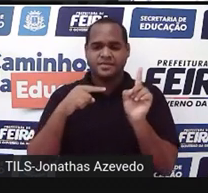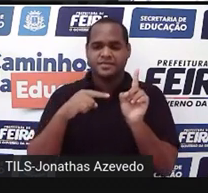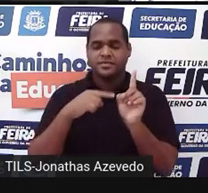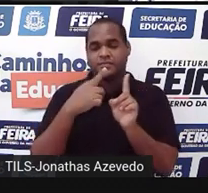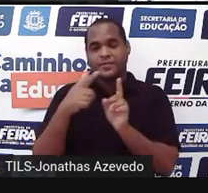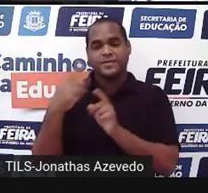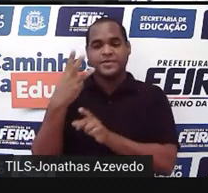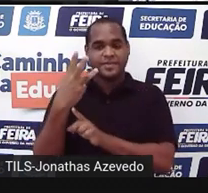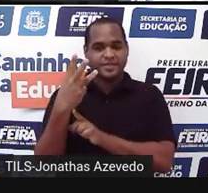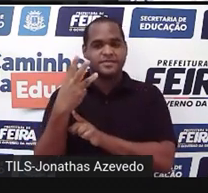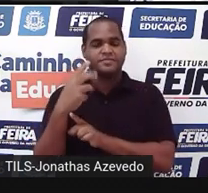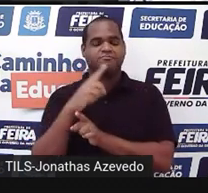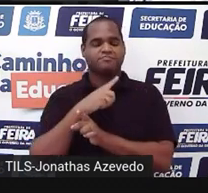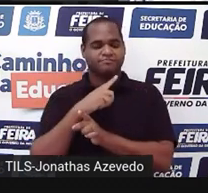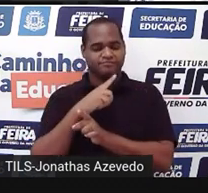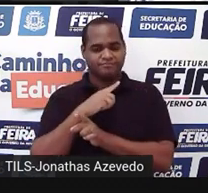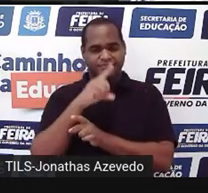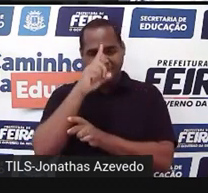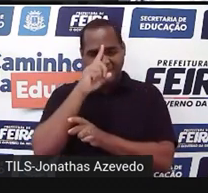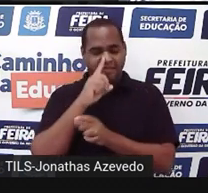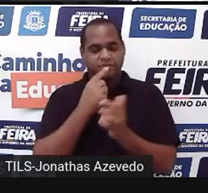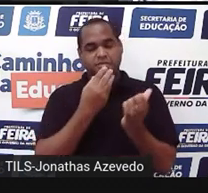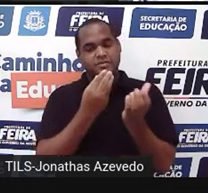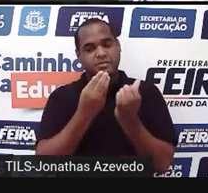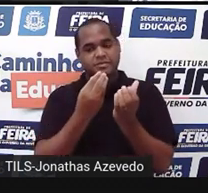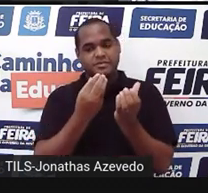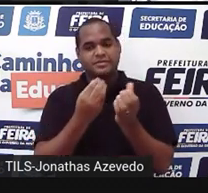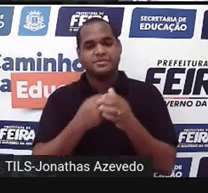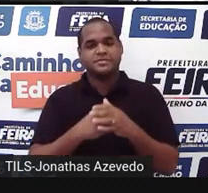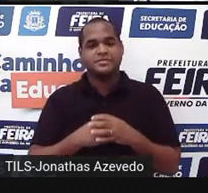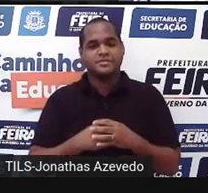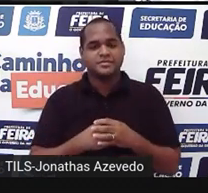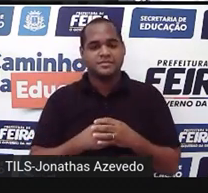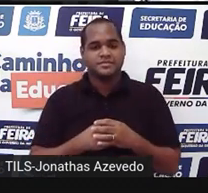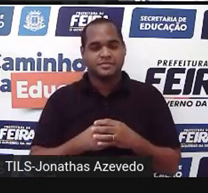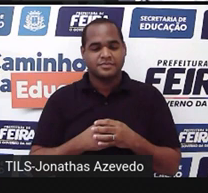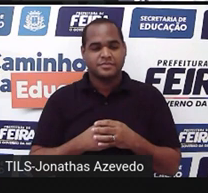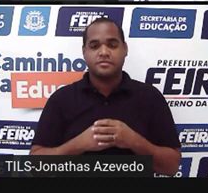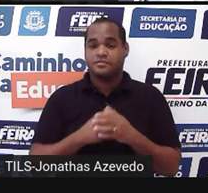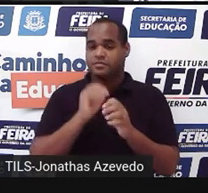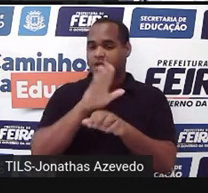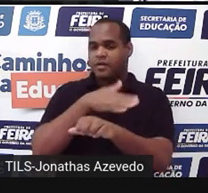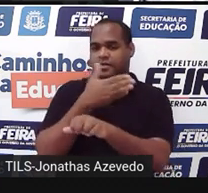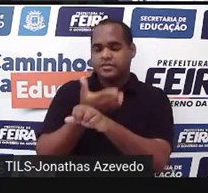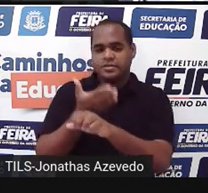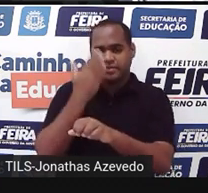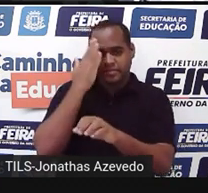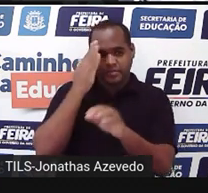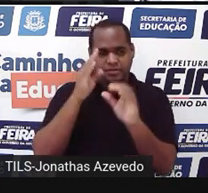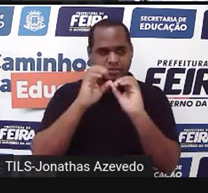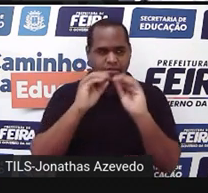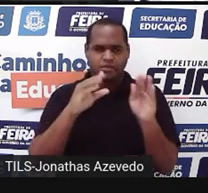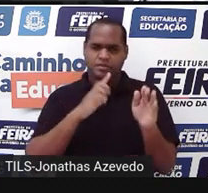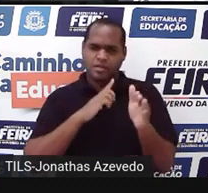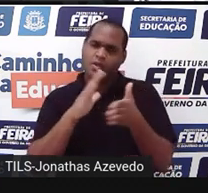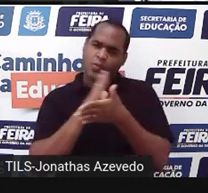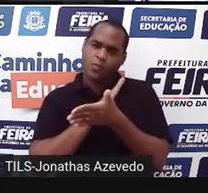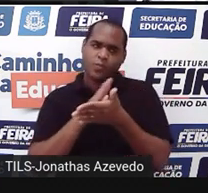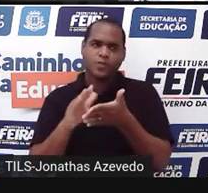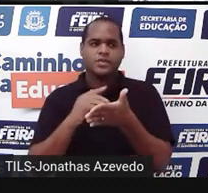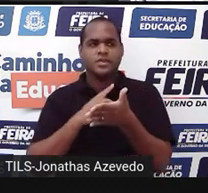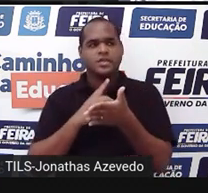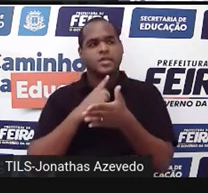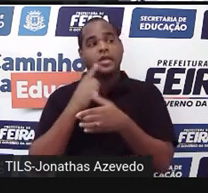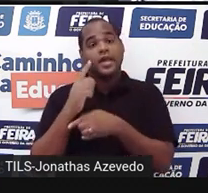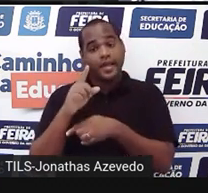O número 3 sempre em amarelo para a maioria, não. Até esse momento da aula aqui eu entendi a maioria das coisas. E